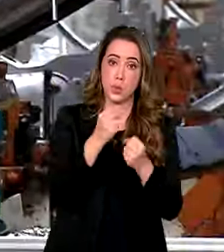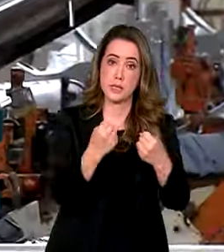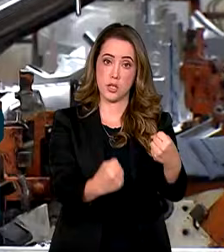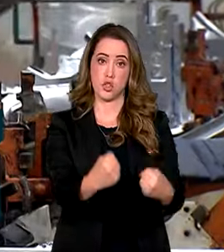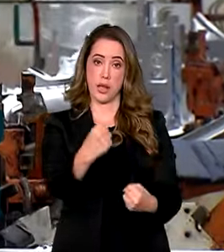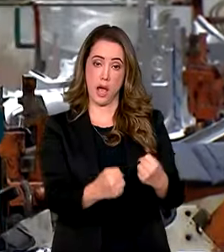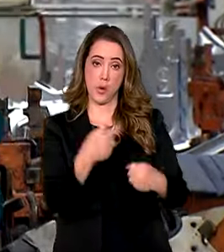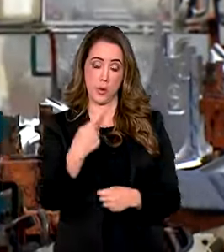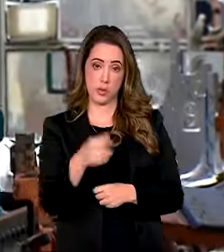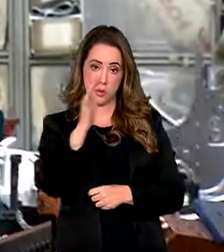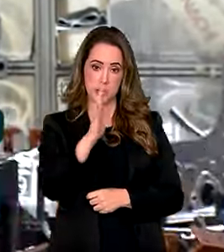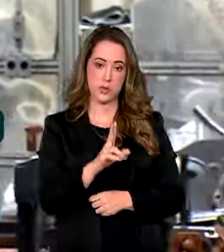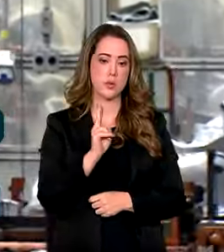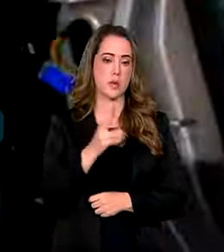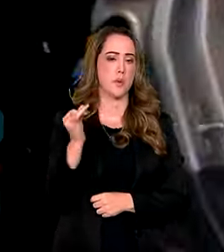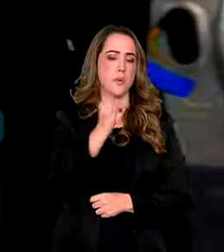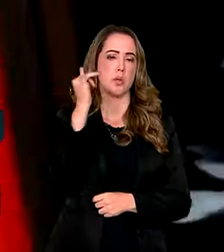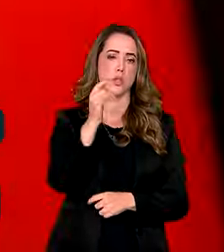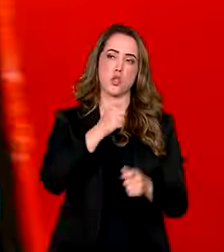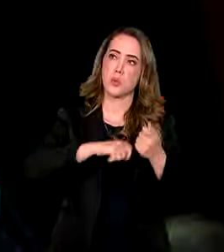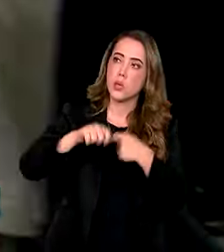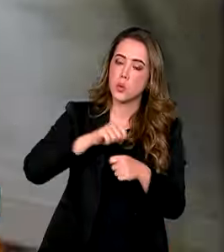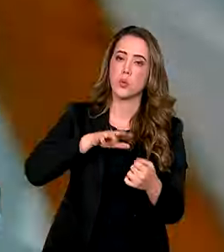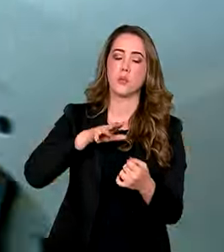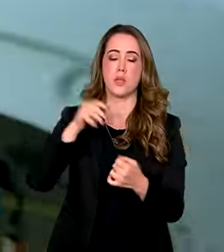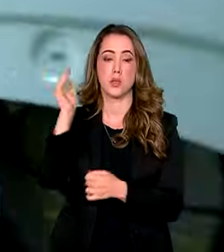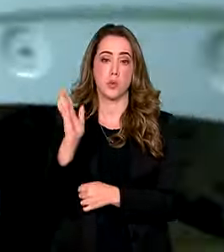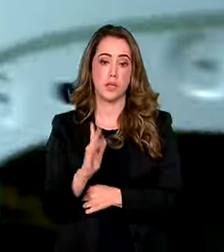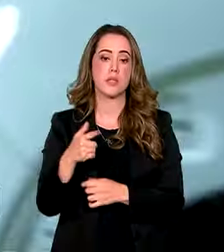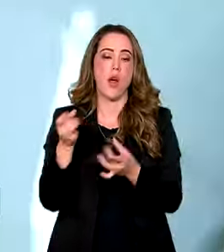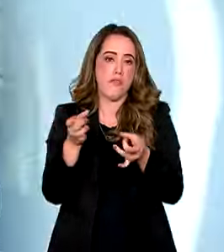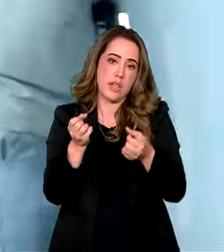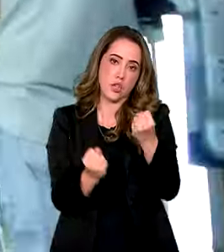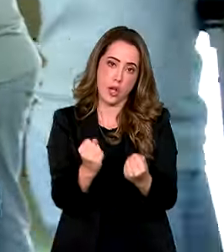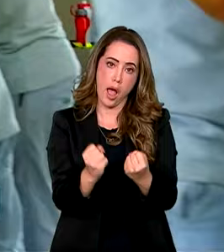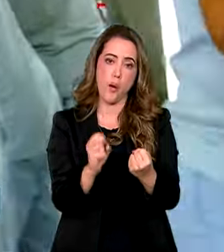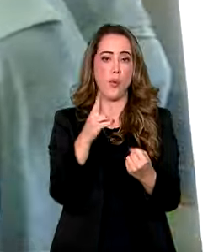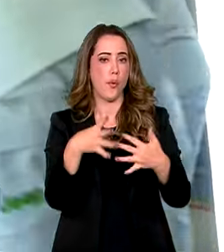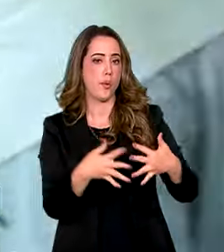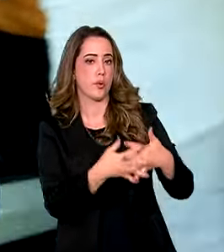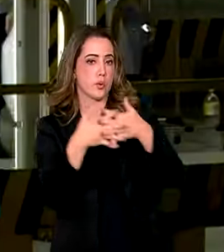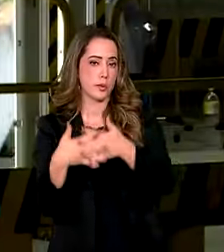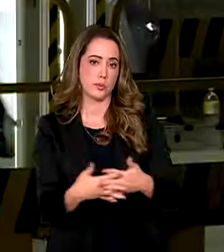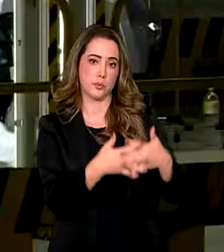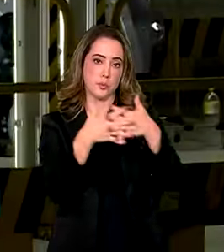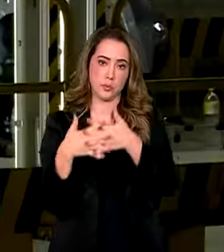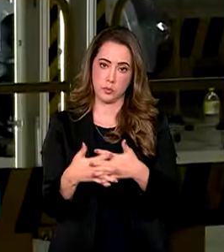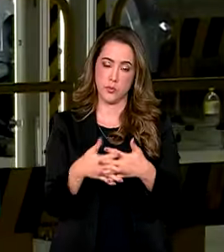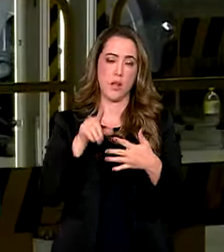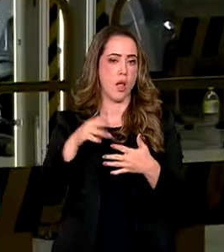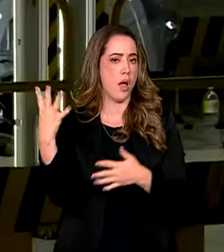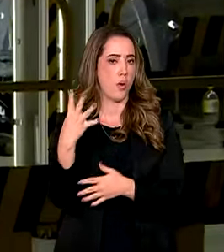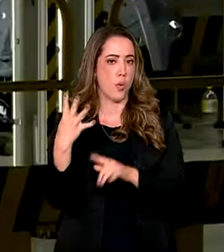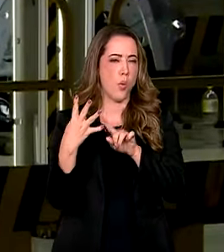uma peça importante da economia nacional. Tanto a venda de automóveis leves como a venda de caminhões no país foram a